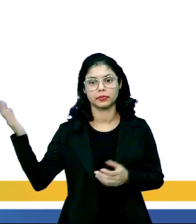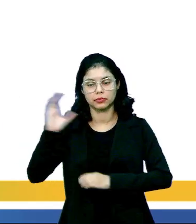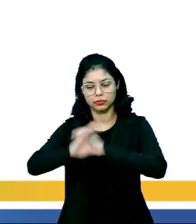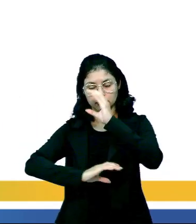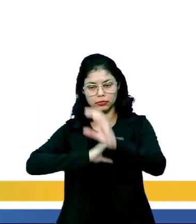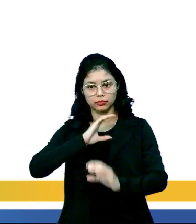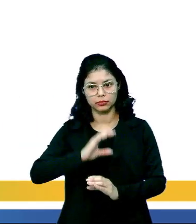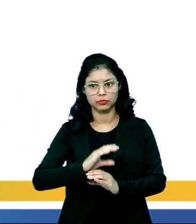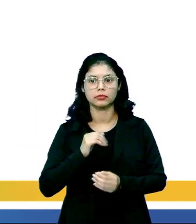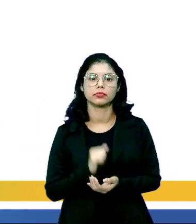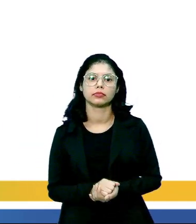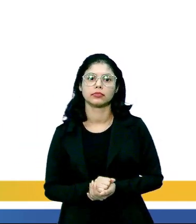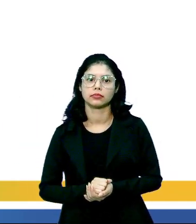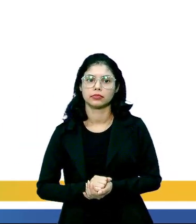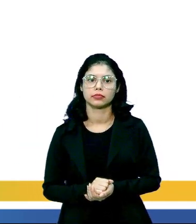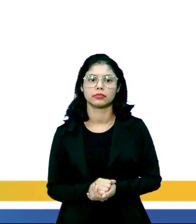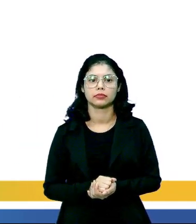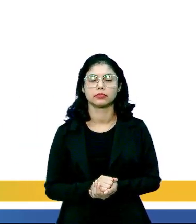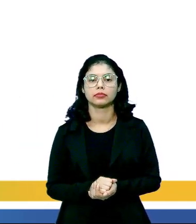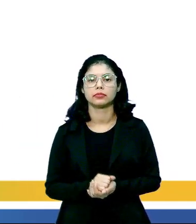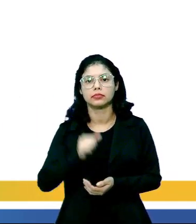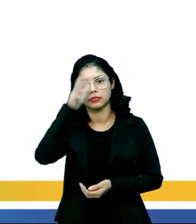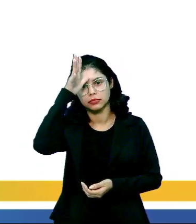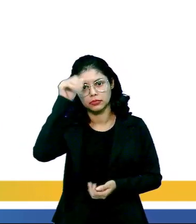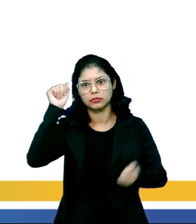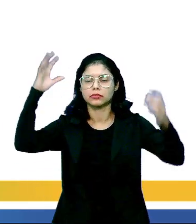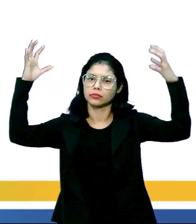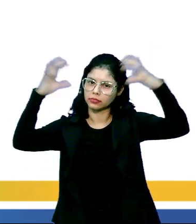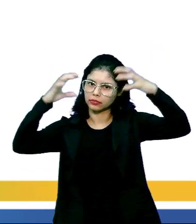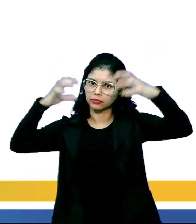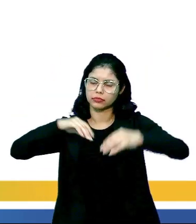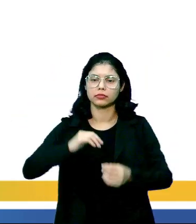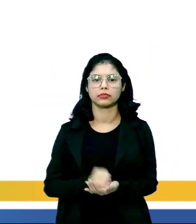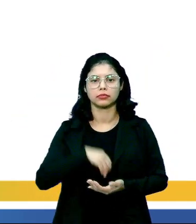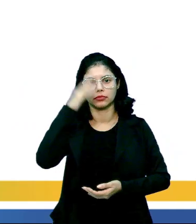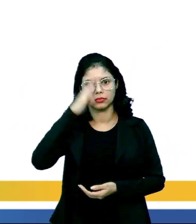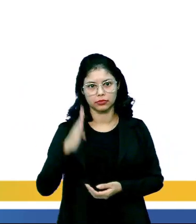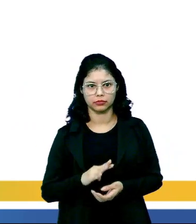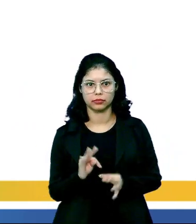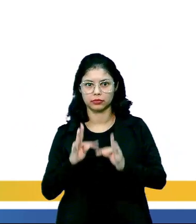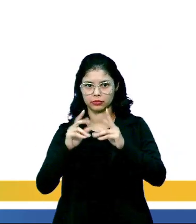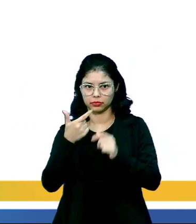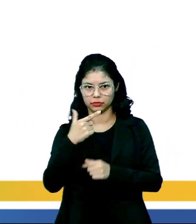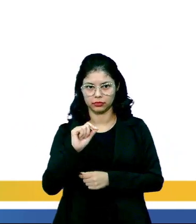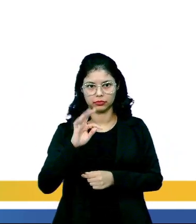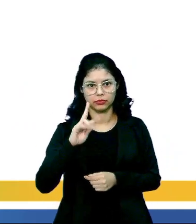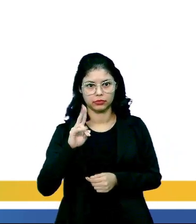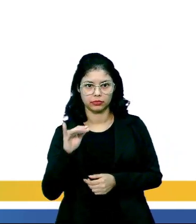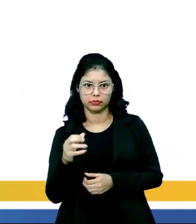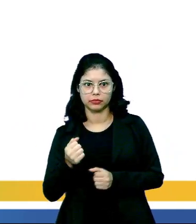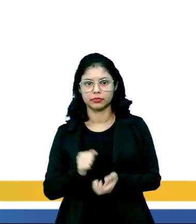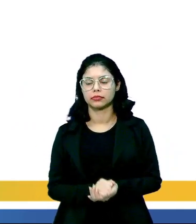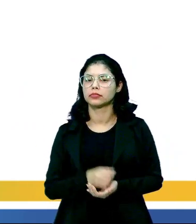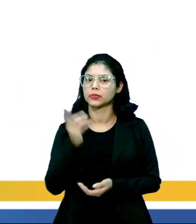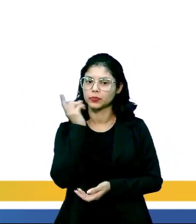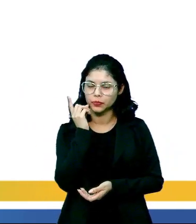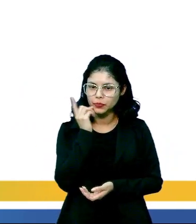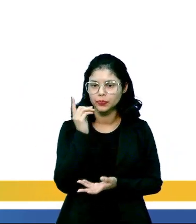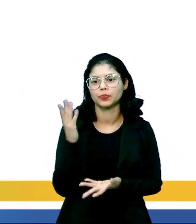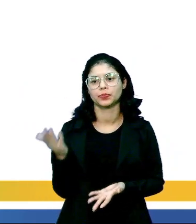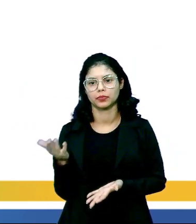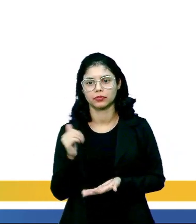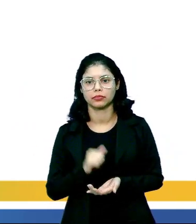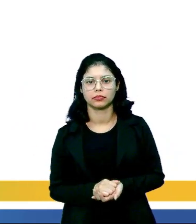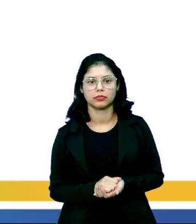É assim que a Amazônia faz chover no resto do Brasil. 20 trilhões de litros transpirados por dia